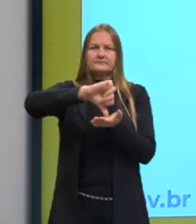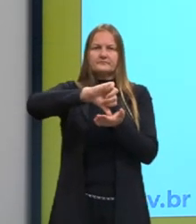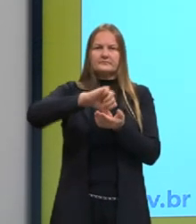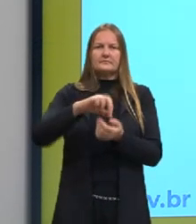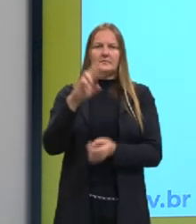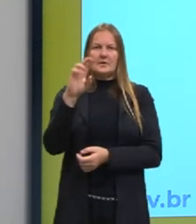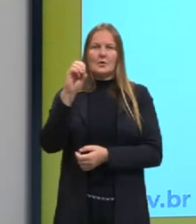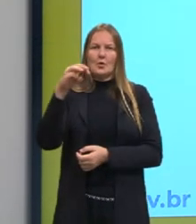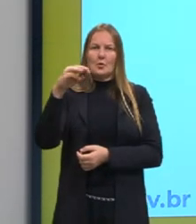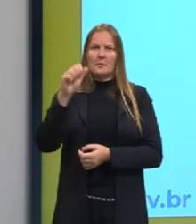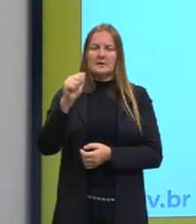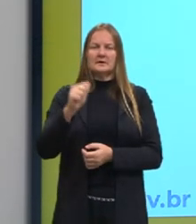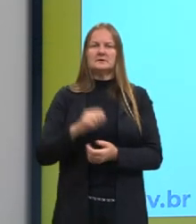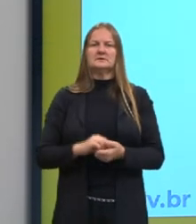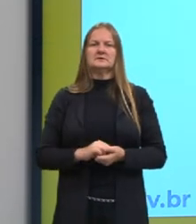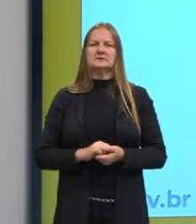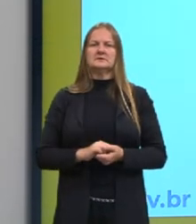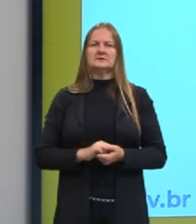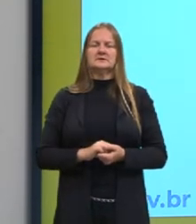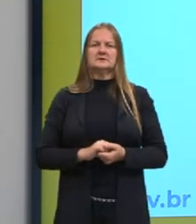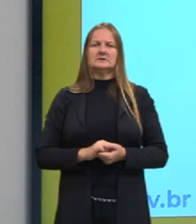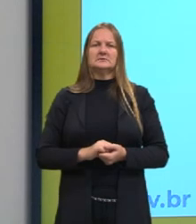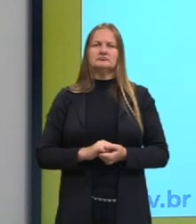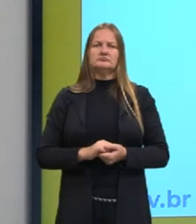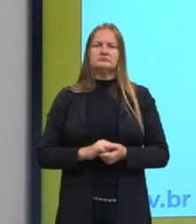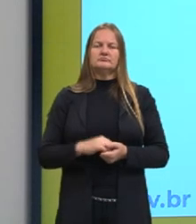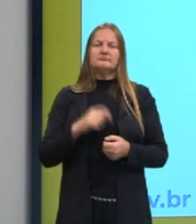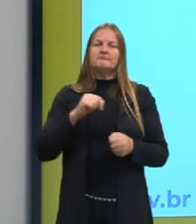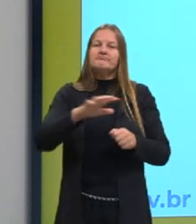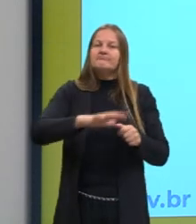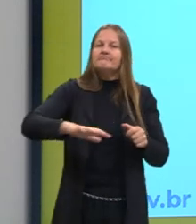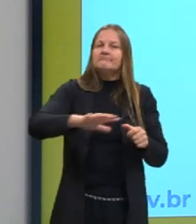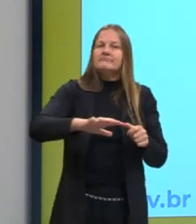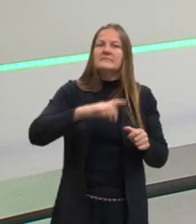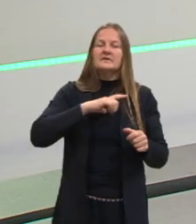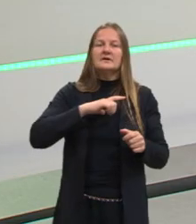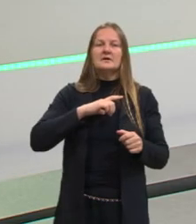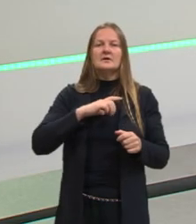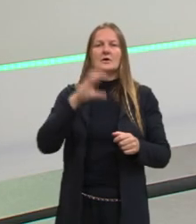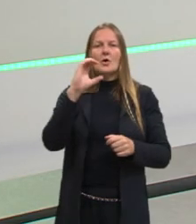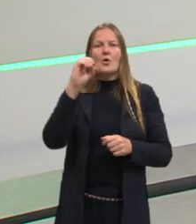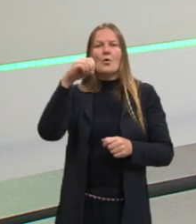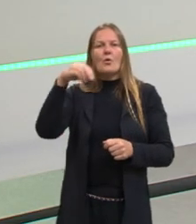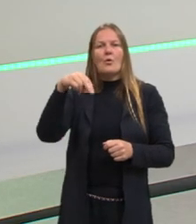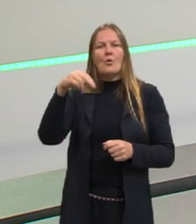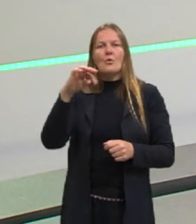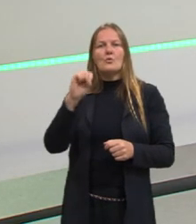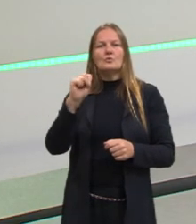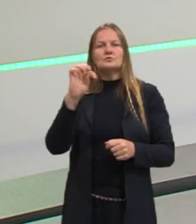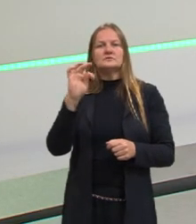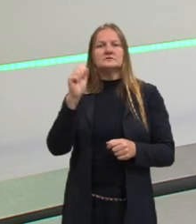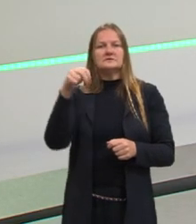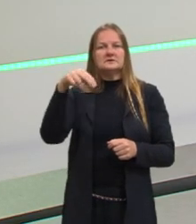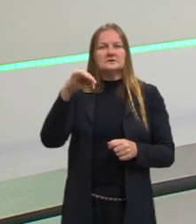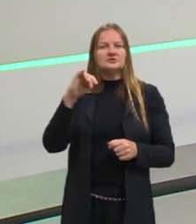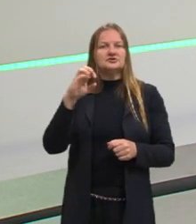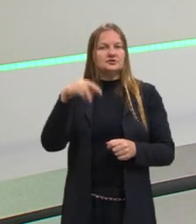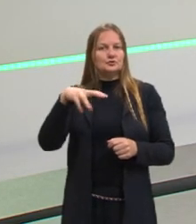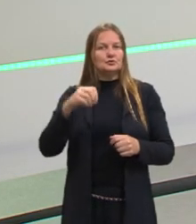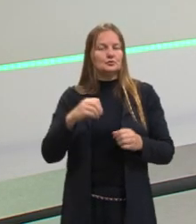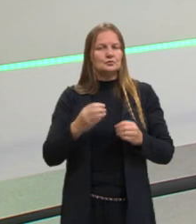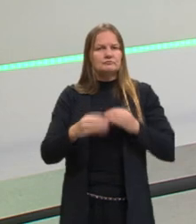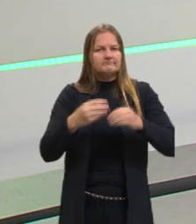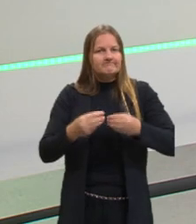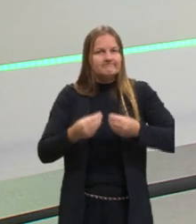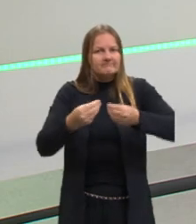Roma, o Vaticano, em teoria, esse território teria sido doado por Constantino, lá na Antiguidade. Depois,